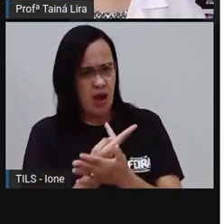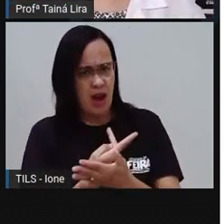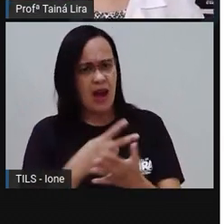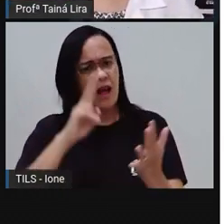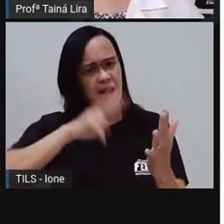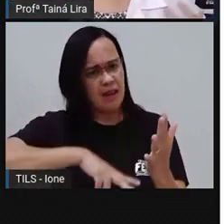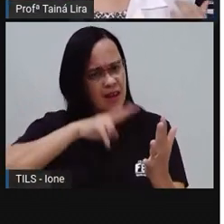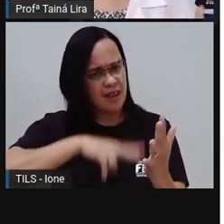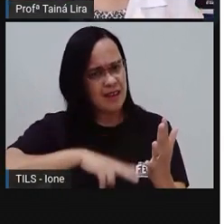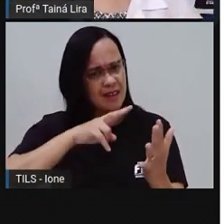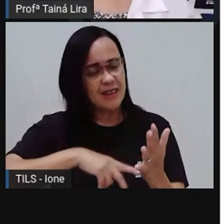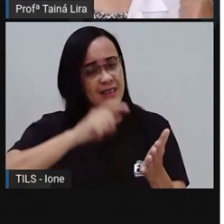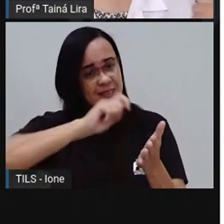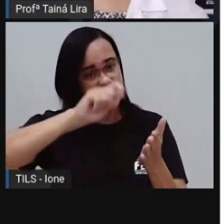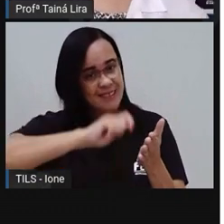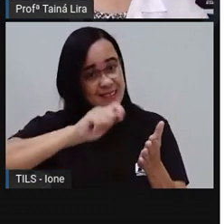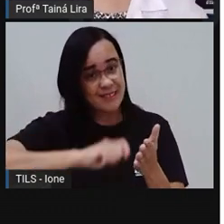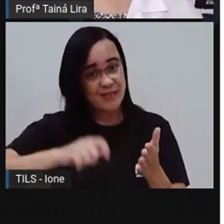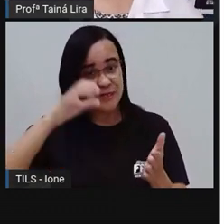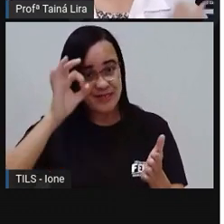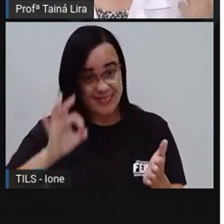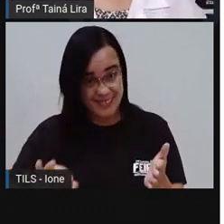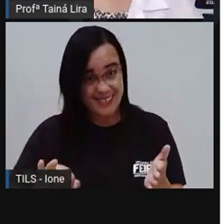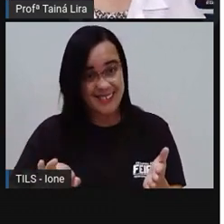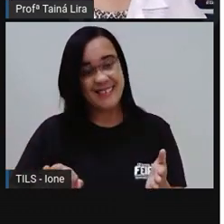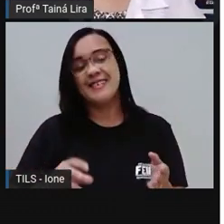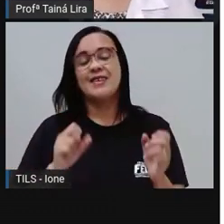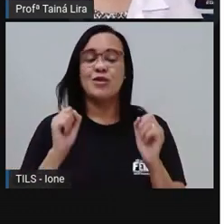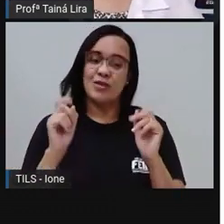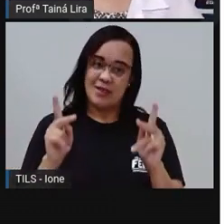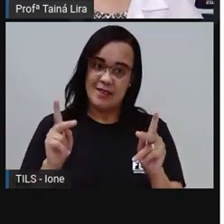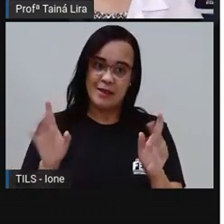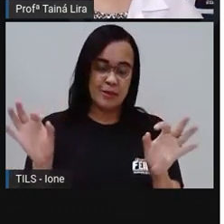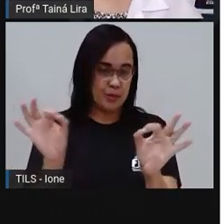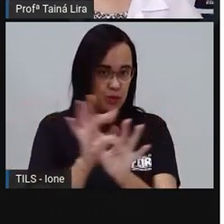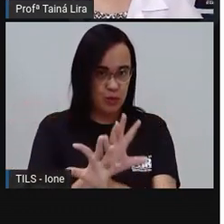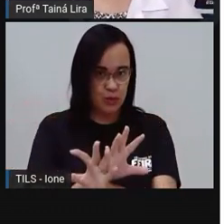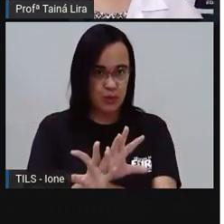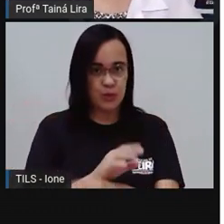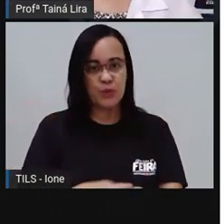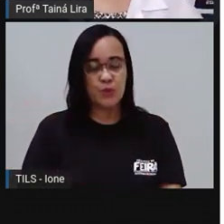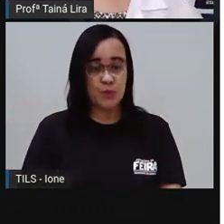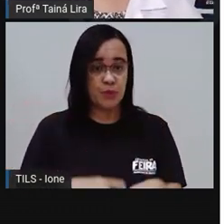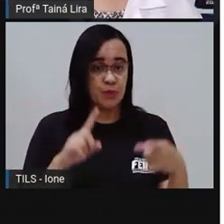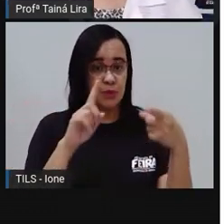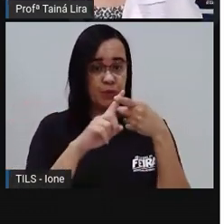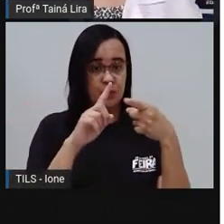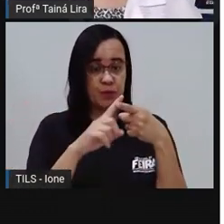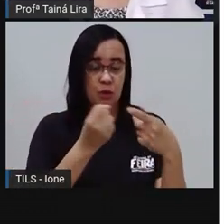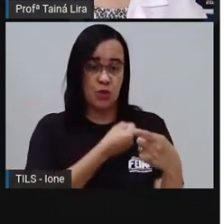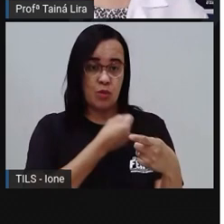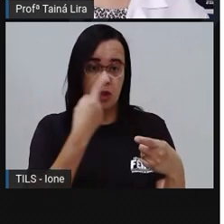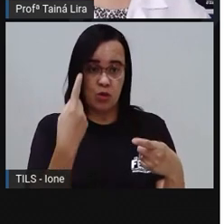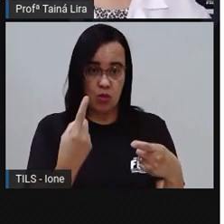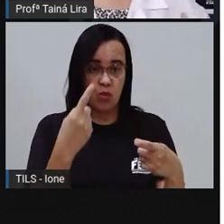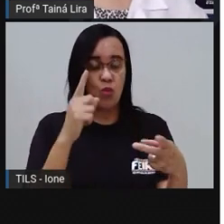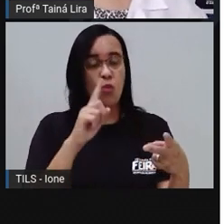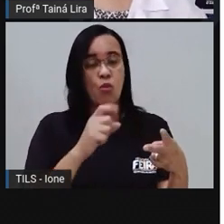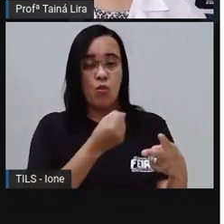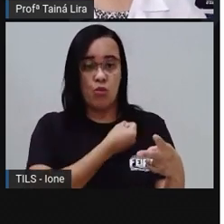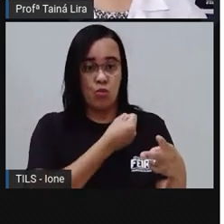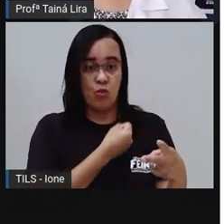para ver se escreveu direitinho Não é verdade? Pronto O que é mais PRO que eu vou fazer? Separar os